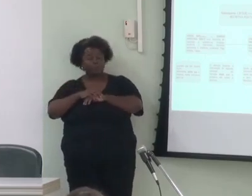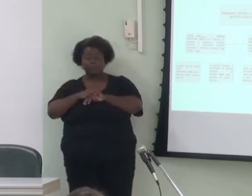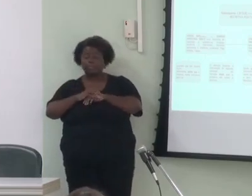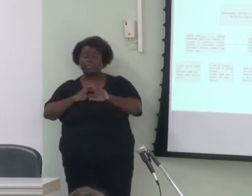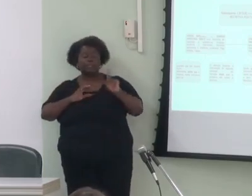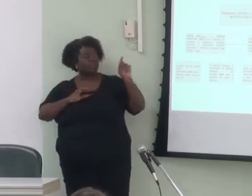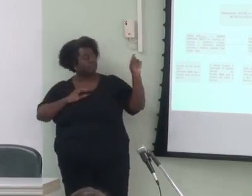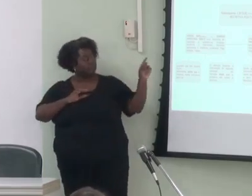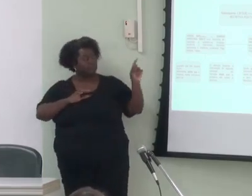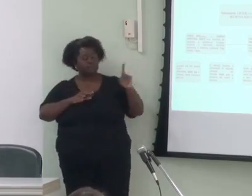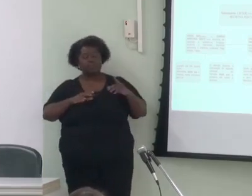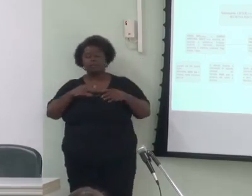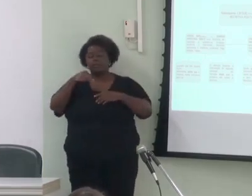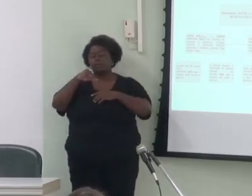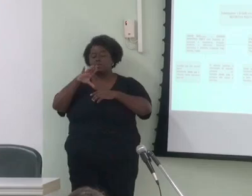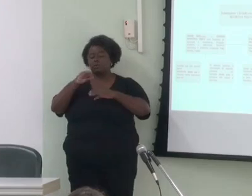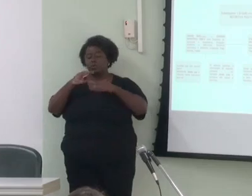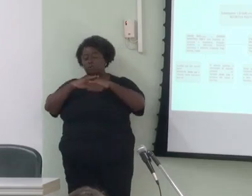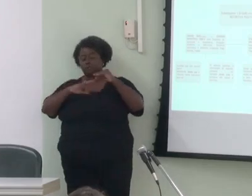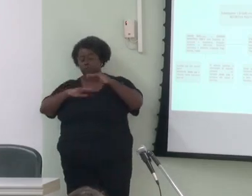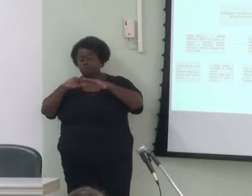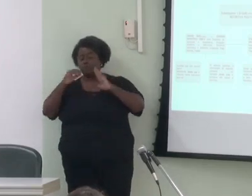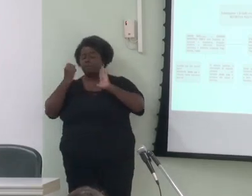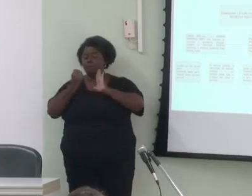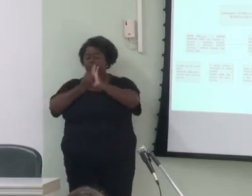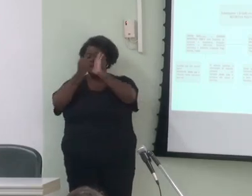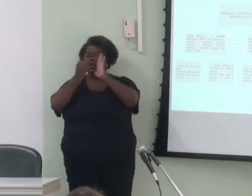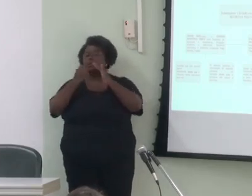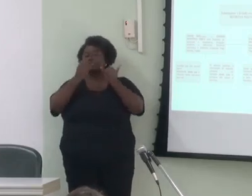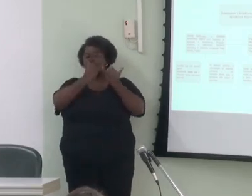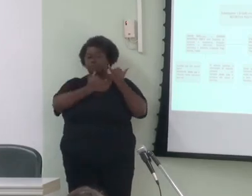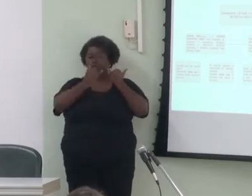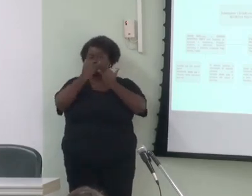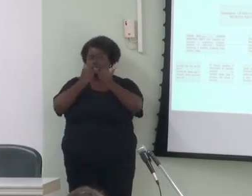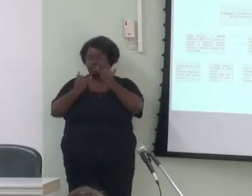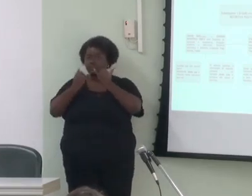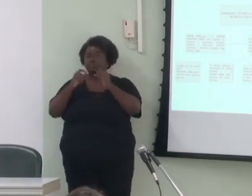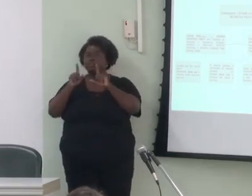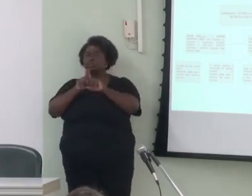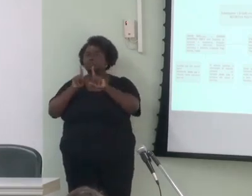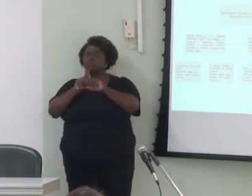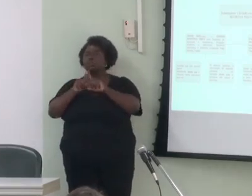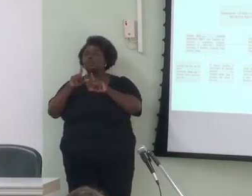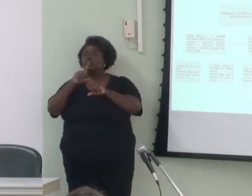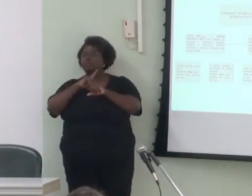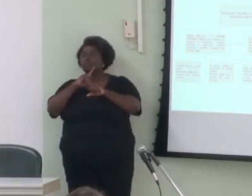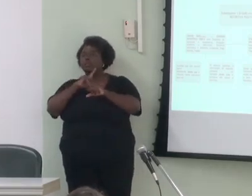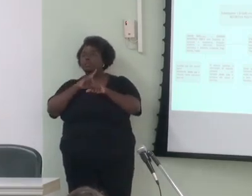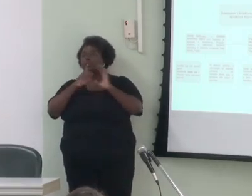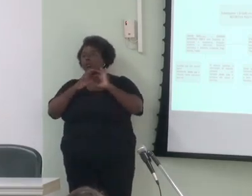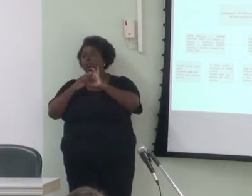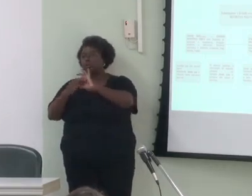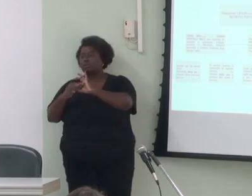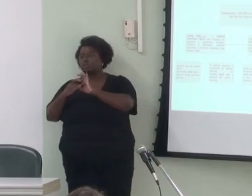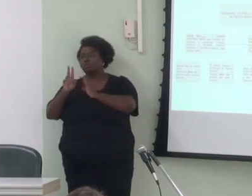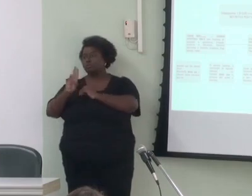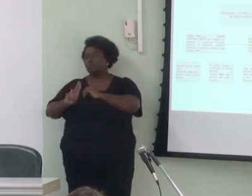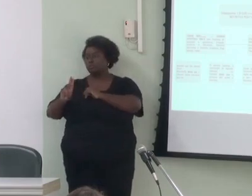microconstruções marcam sua similaridade e motivam a sua competição por contextos de uso